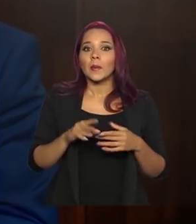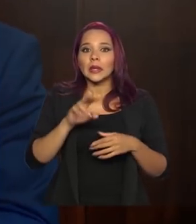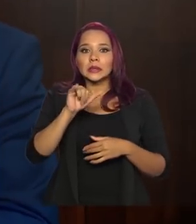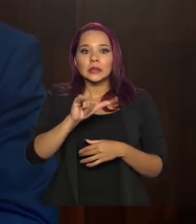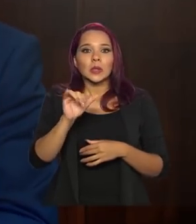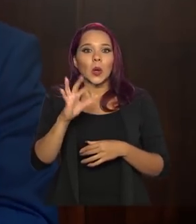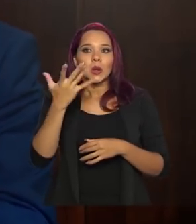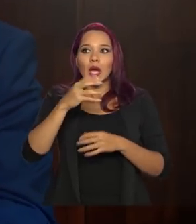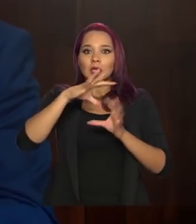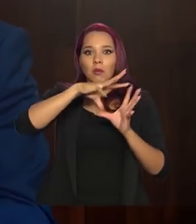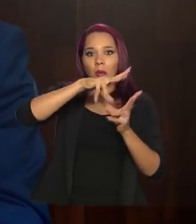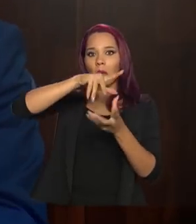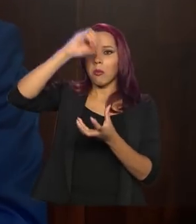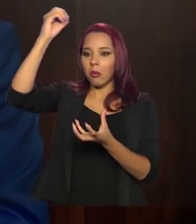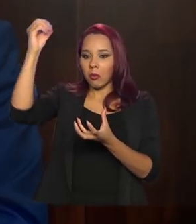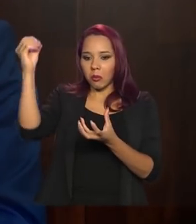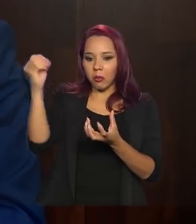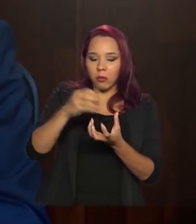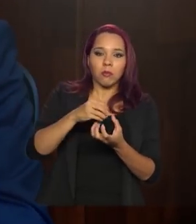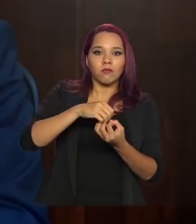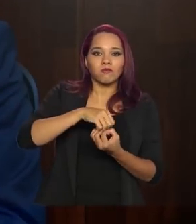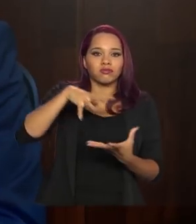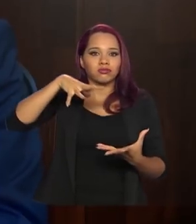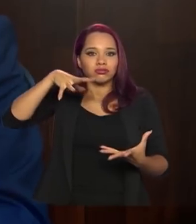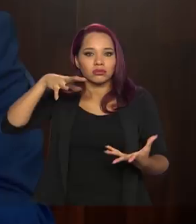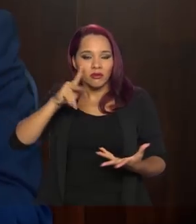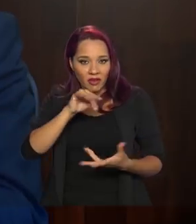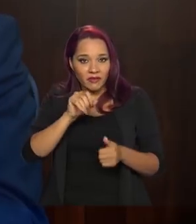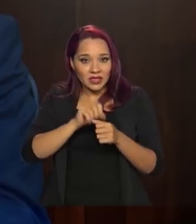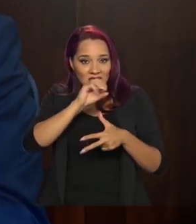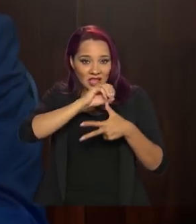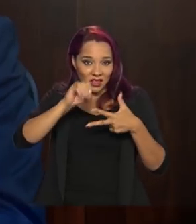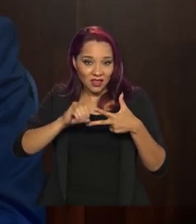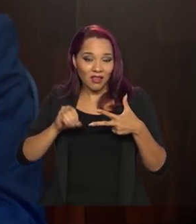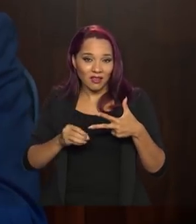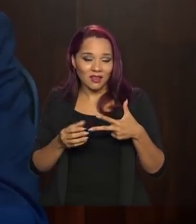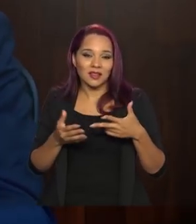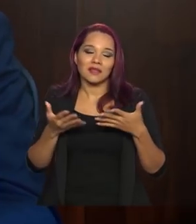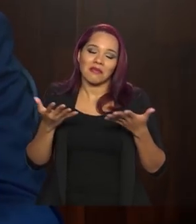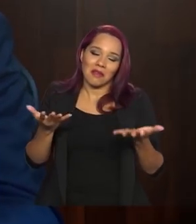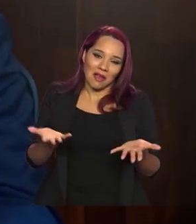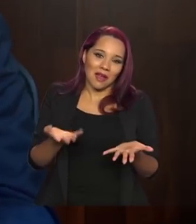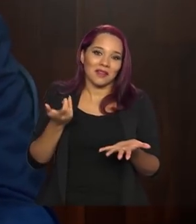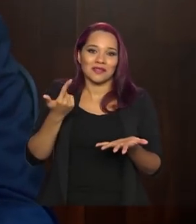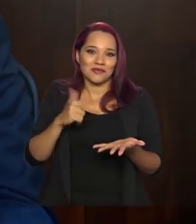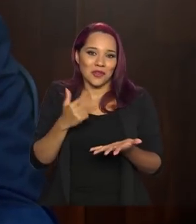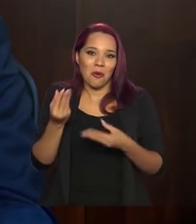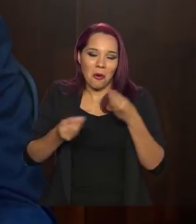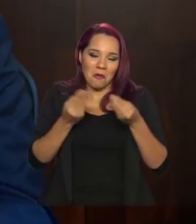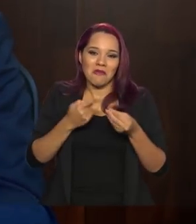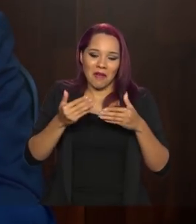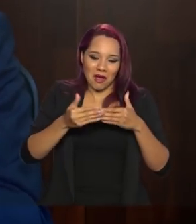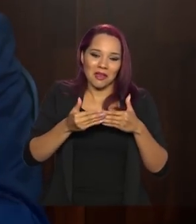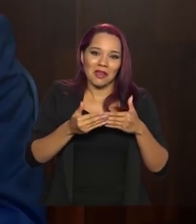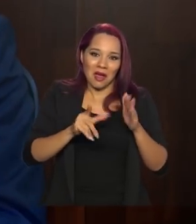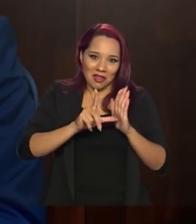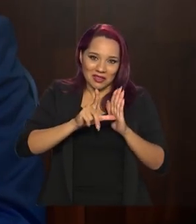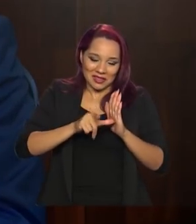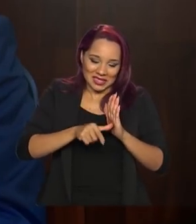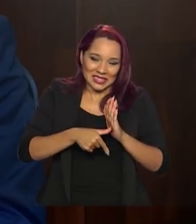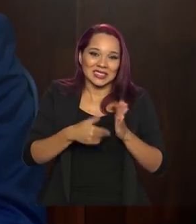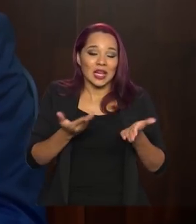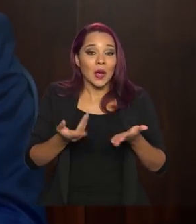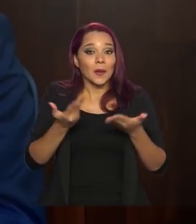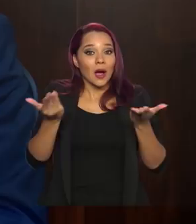meteoro no planeta Terra e destruir o planeta Terra? Vocês vão fazer o Enem? Evidentemente que daí a gente vai postergar o Enem. Mas, nesse